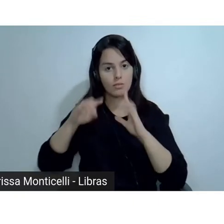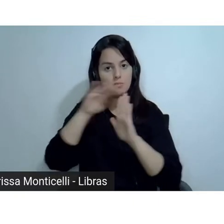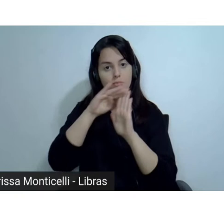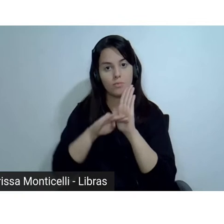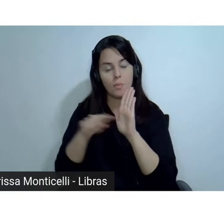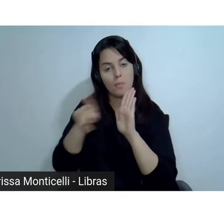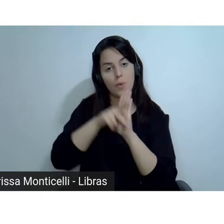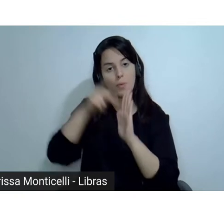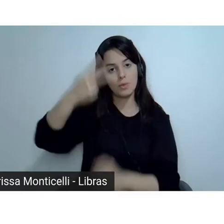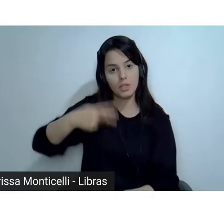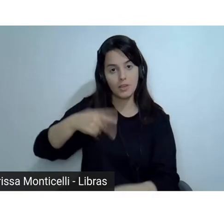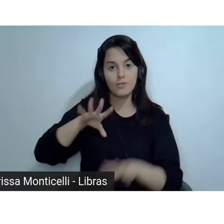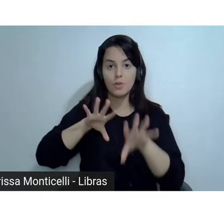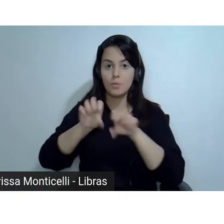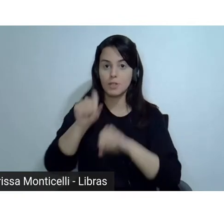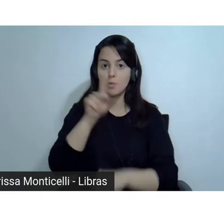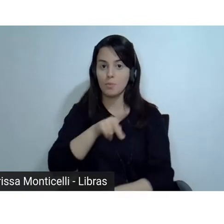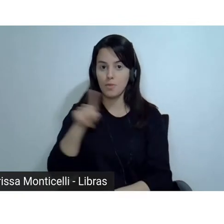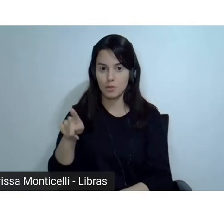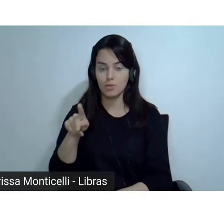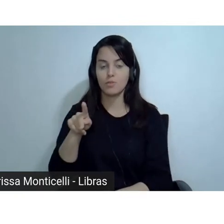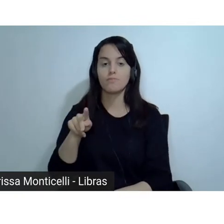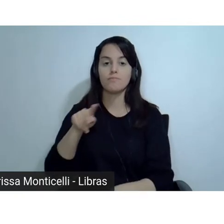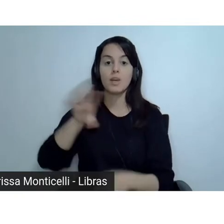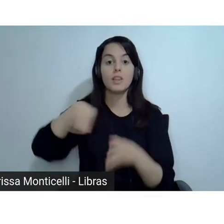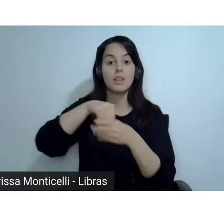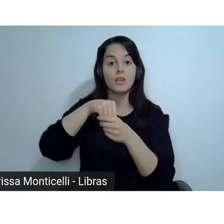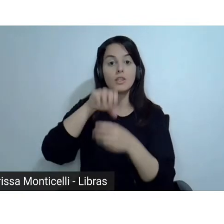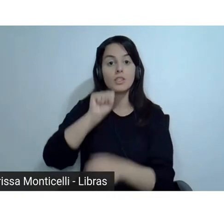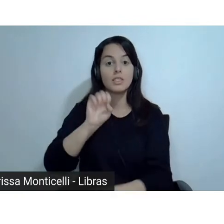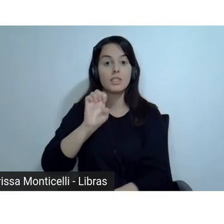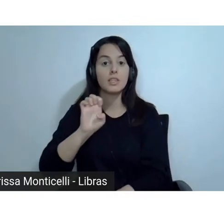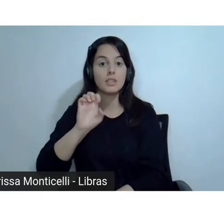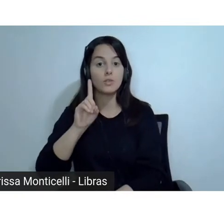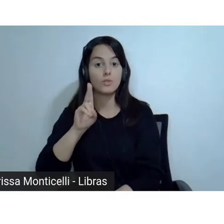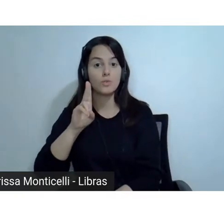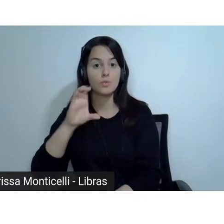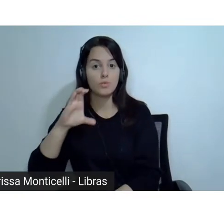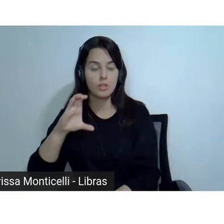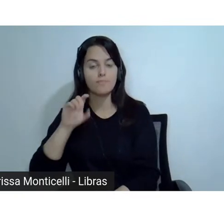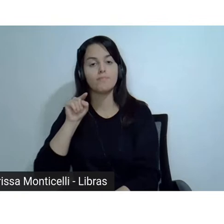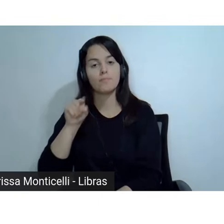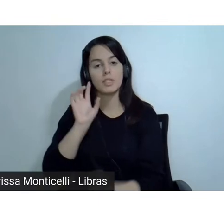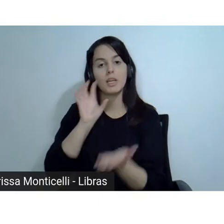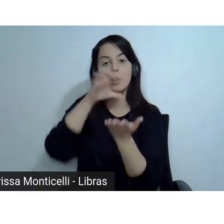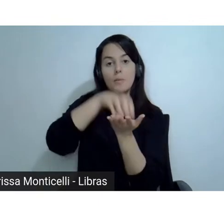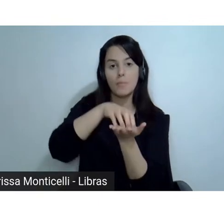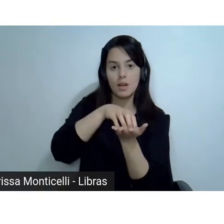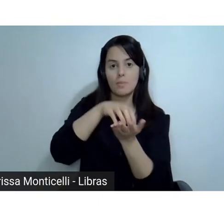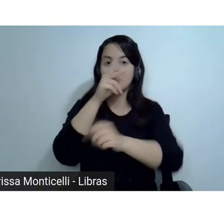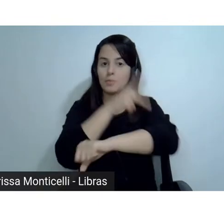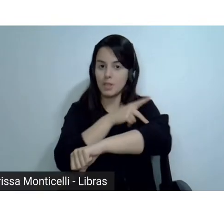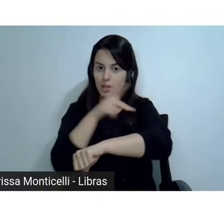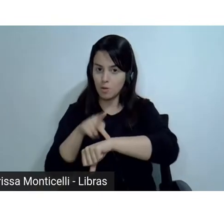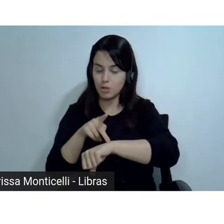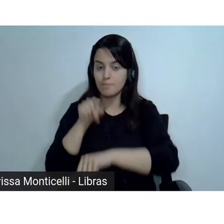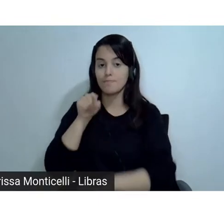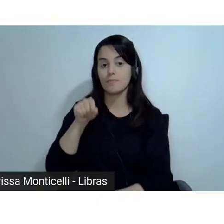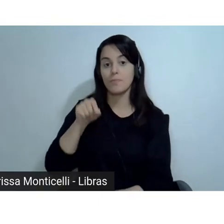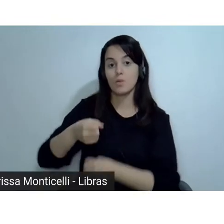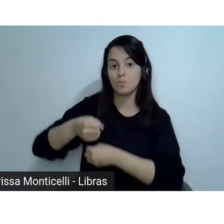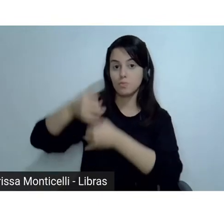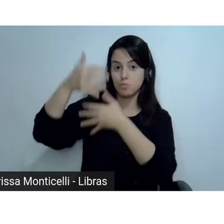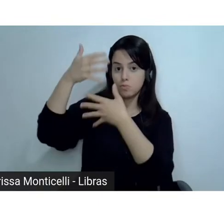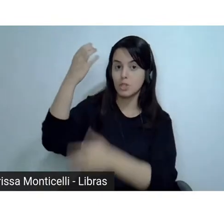Gostaria, então, de estar ressaltando a vocês que o chat é um local de interação, continue